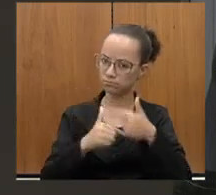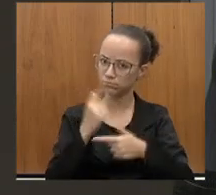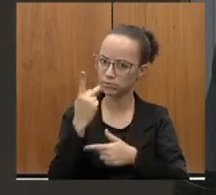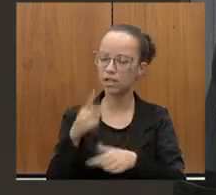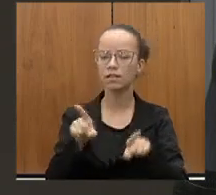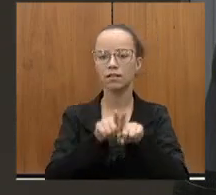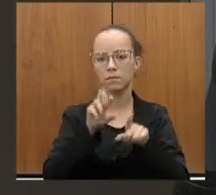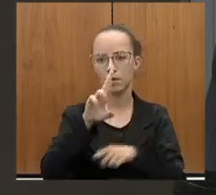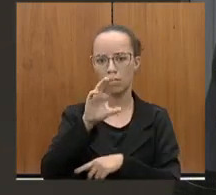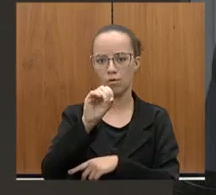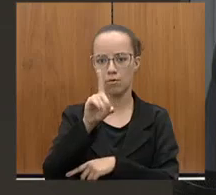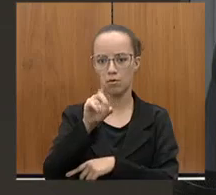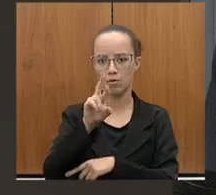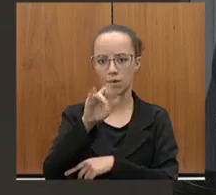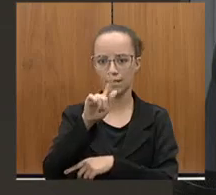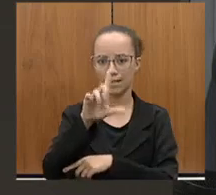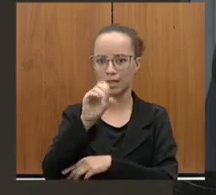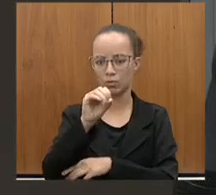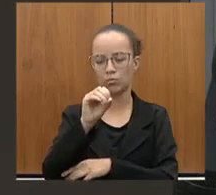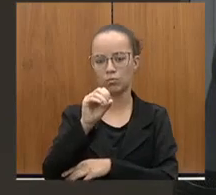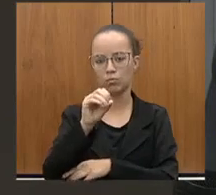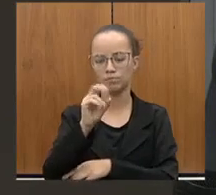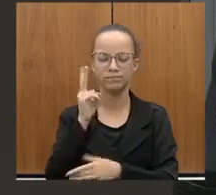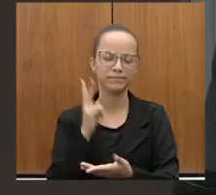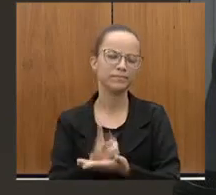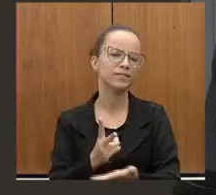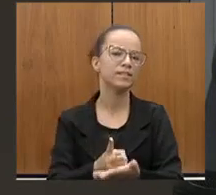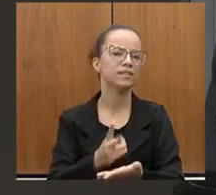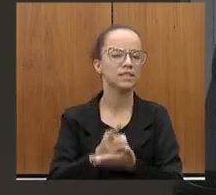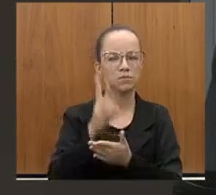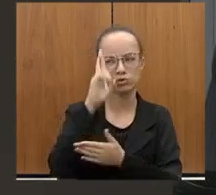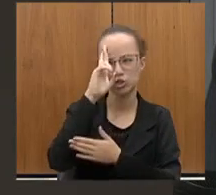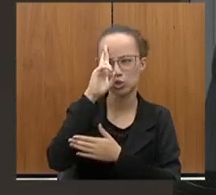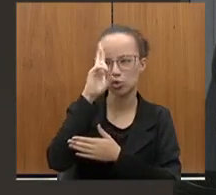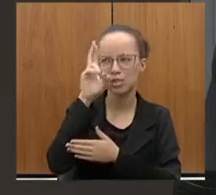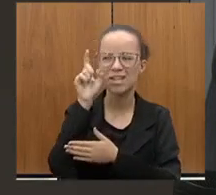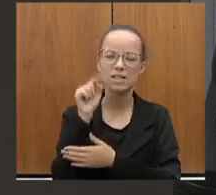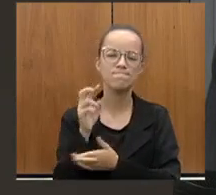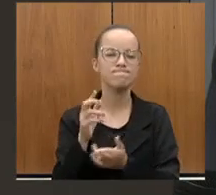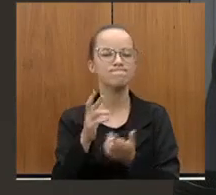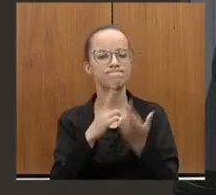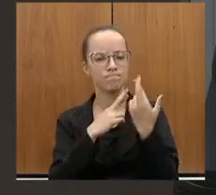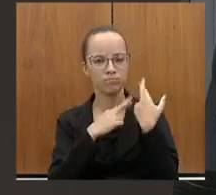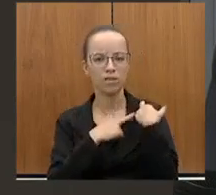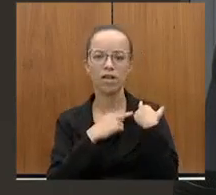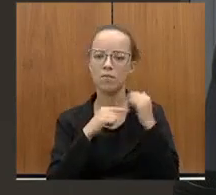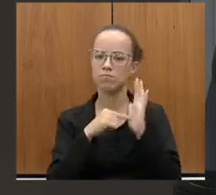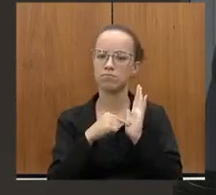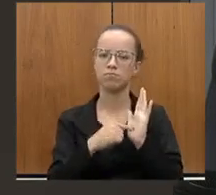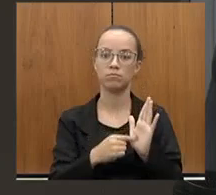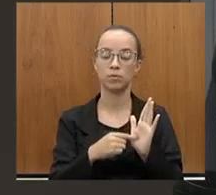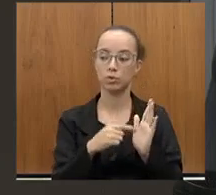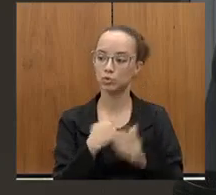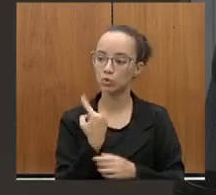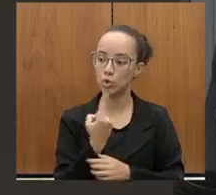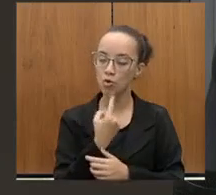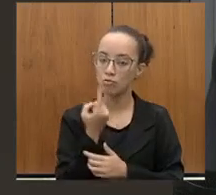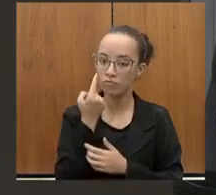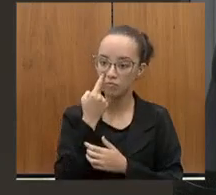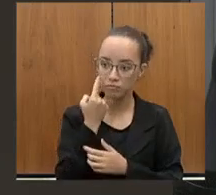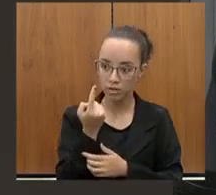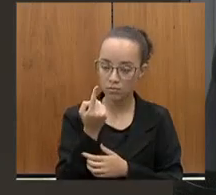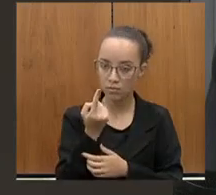o Rodrigo também, que tem levado aí a diretoria com tanto zelo, seriedade, a gente tem visto em vocês aí